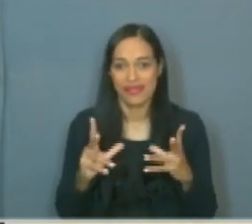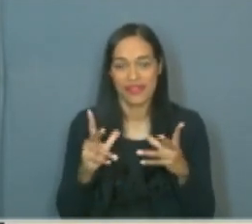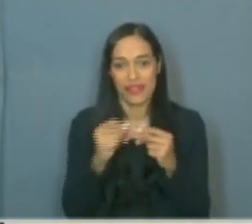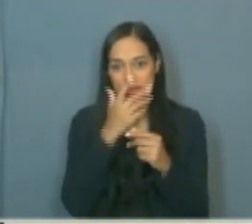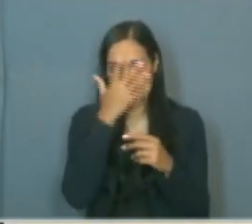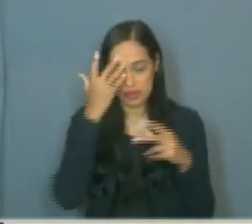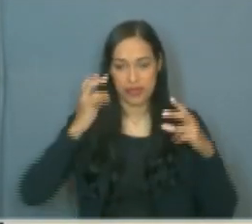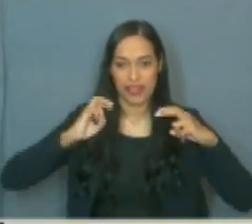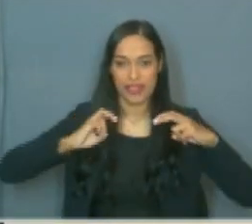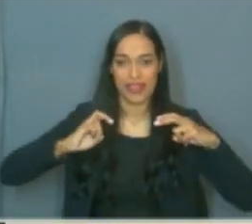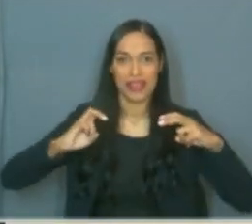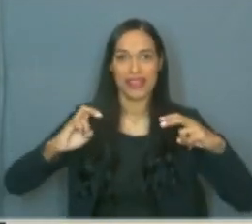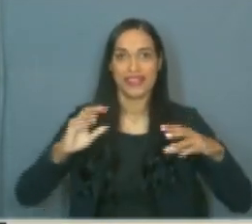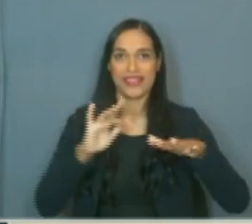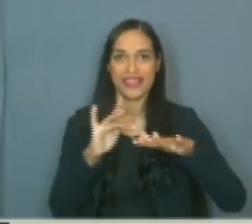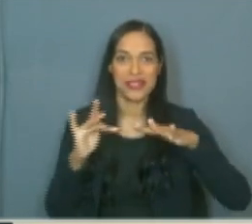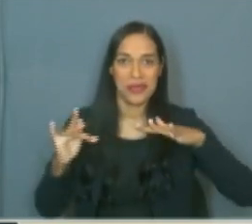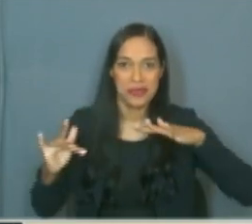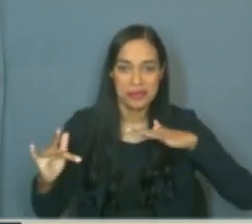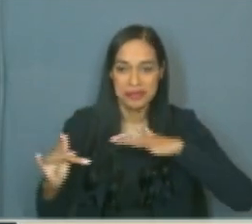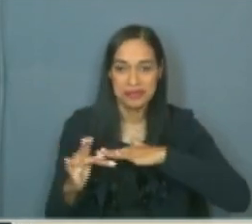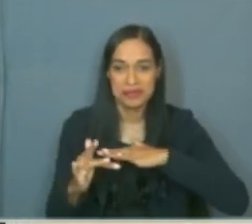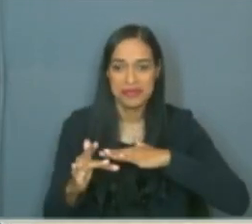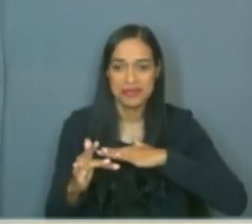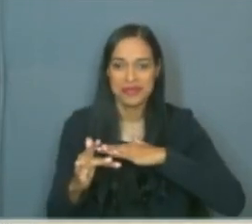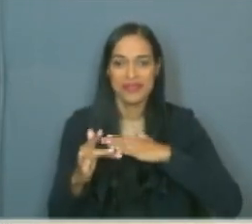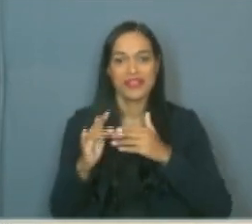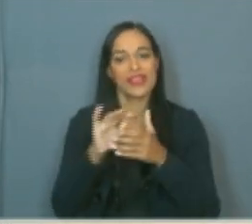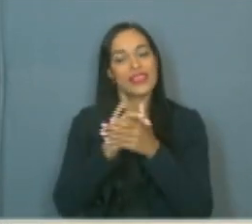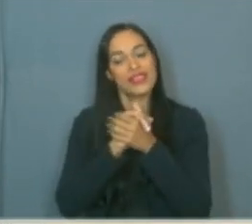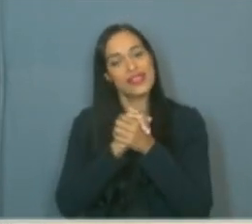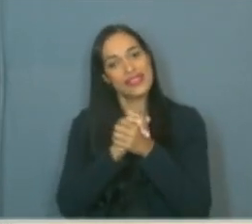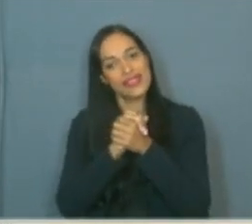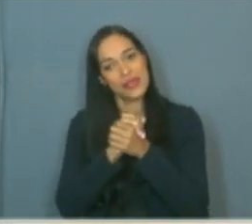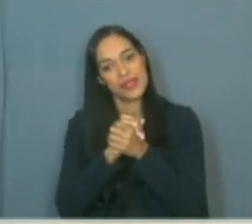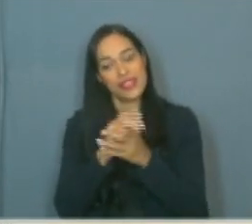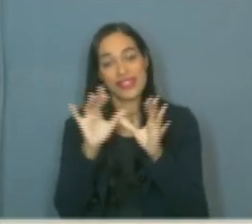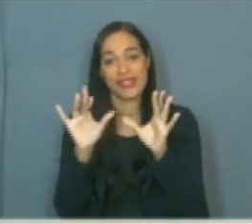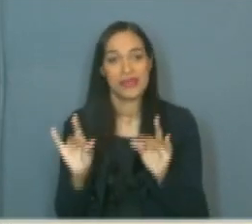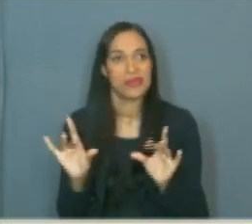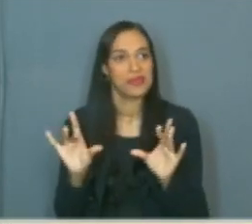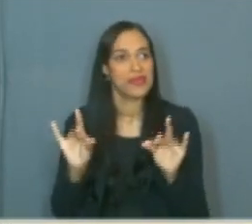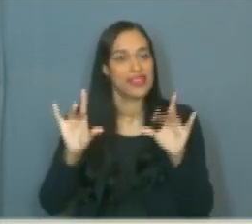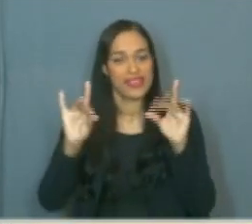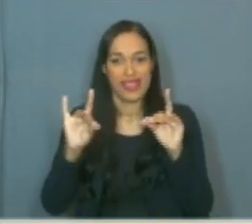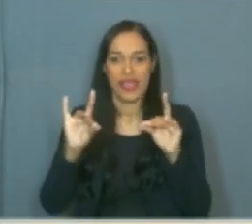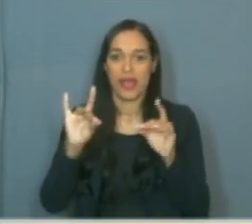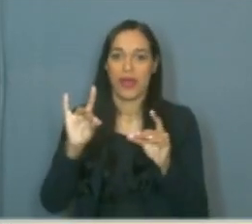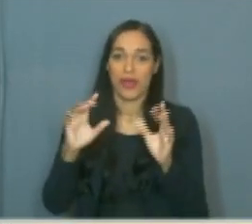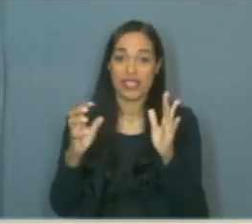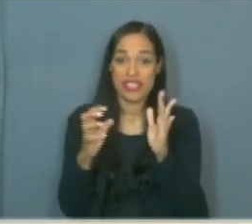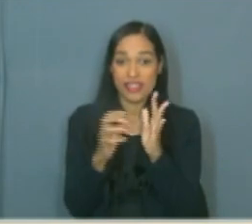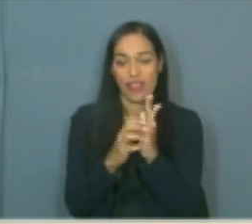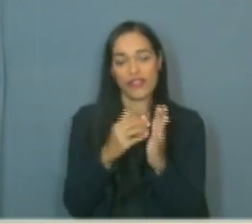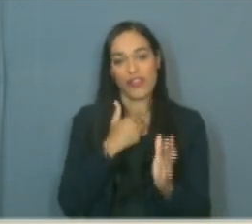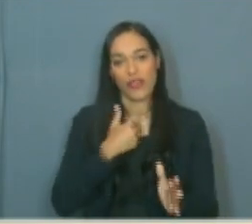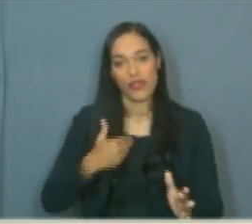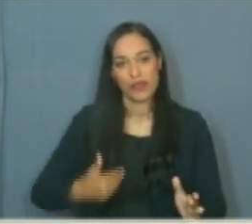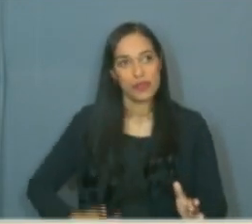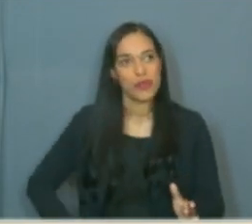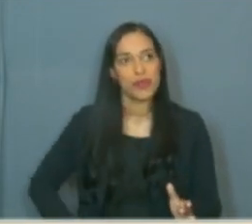galerias, nas redes sociais. Uma saudação muito especial aos servidores públicos